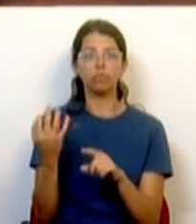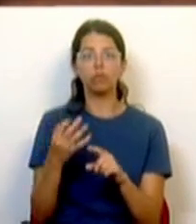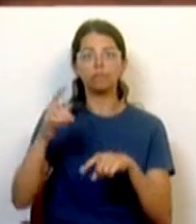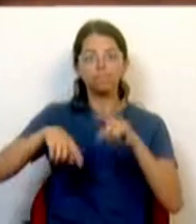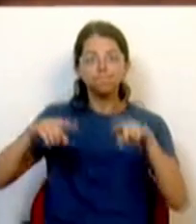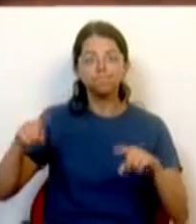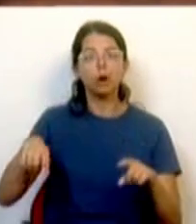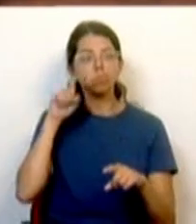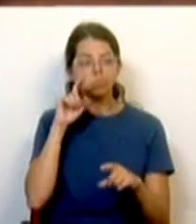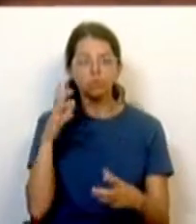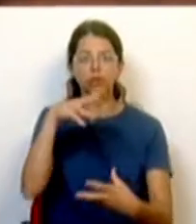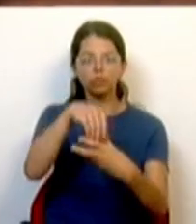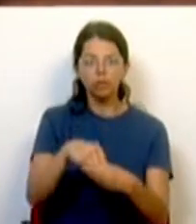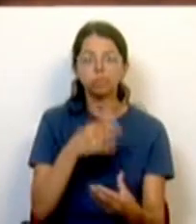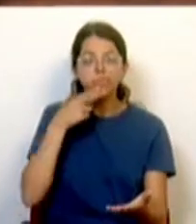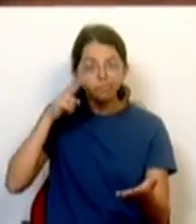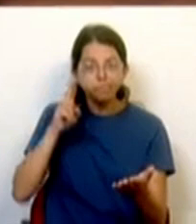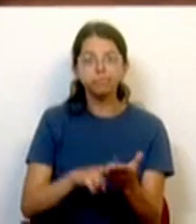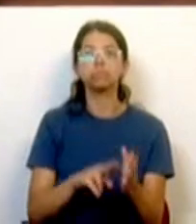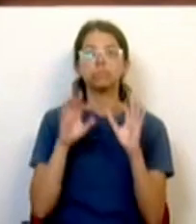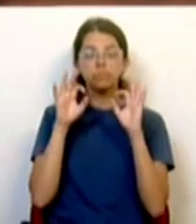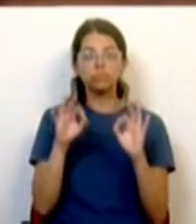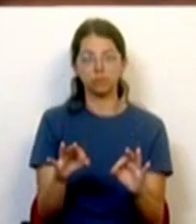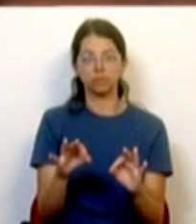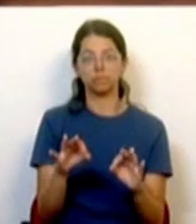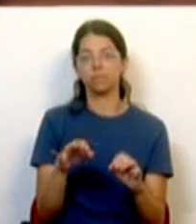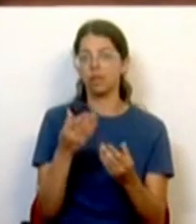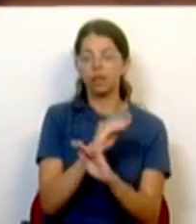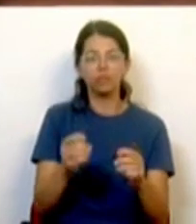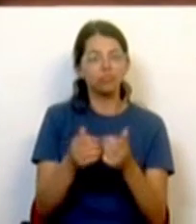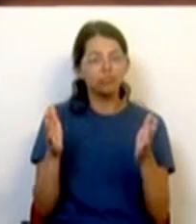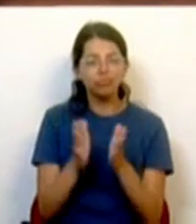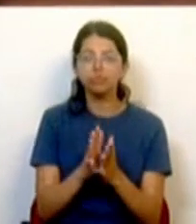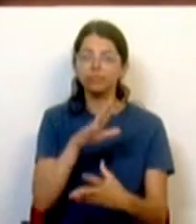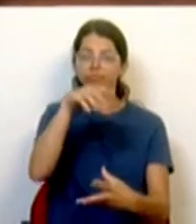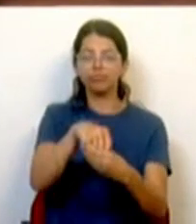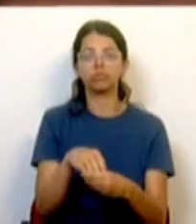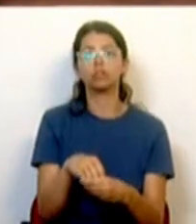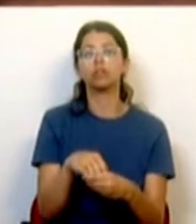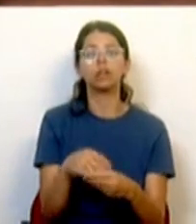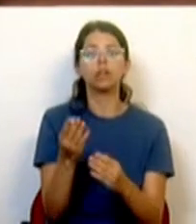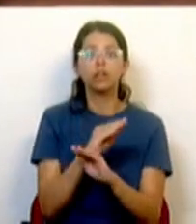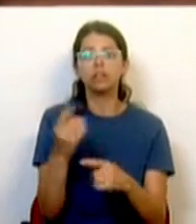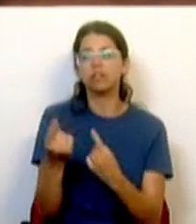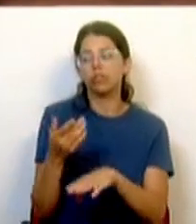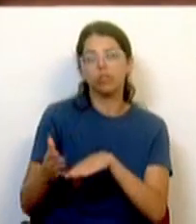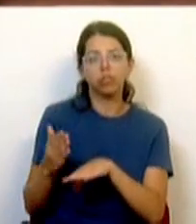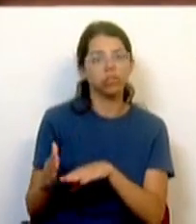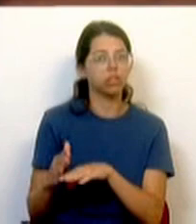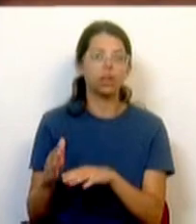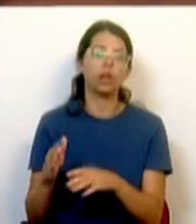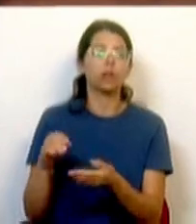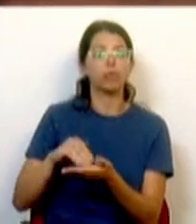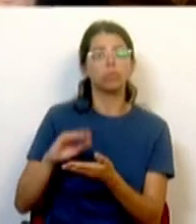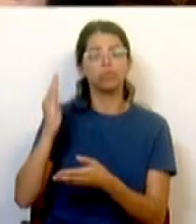garantia que há inclusão real, e integração de todas as crianças e não a exclusão das mesmas de sempre.